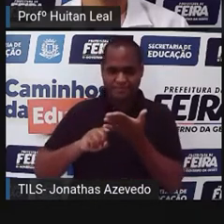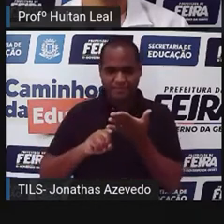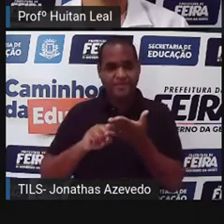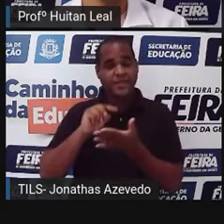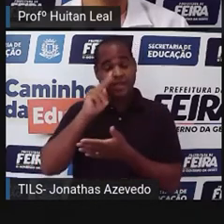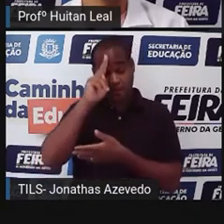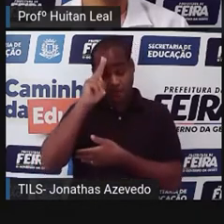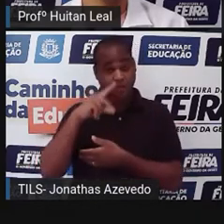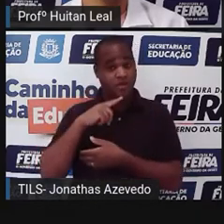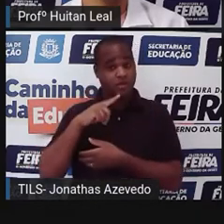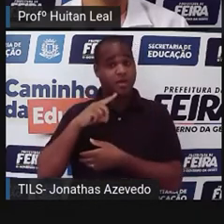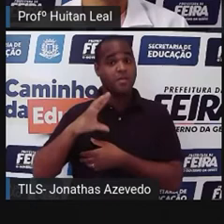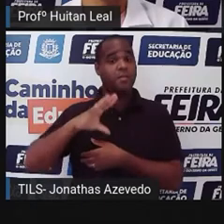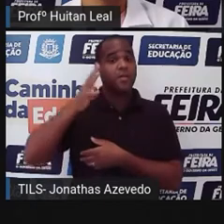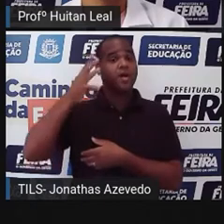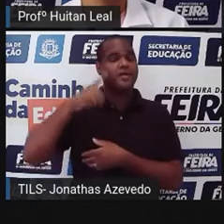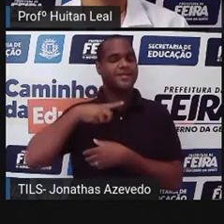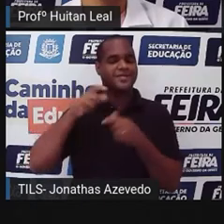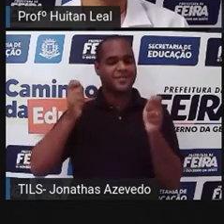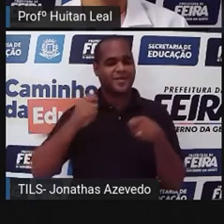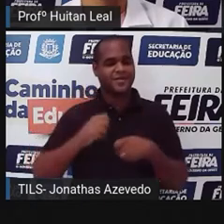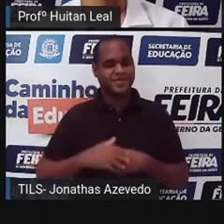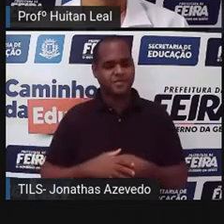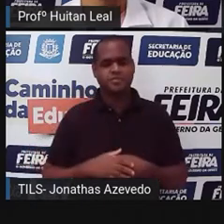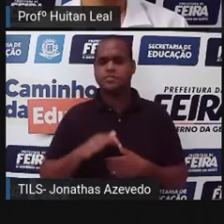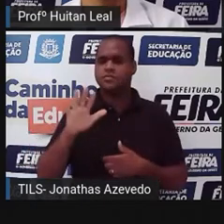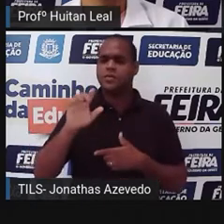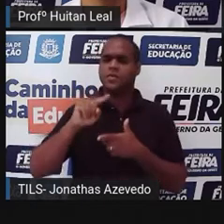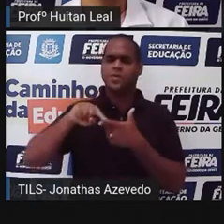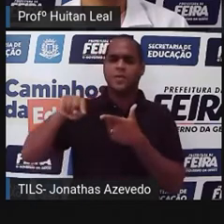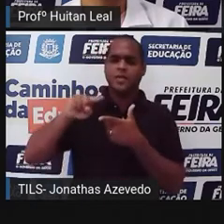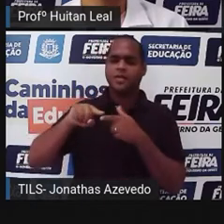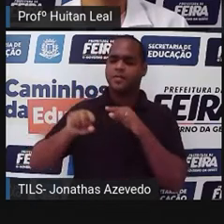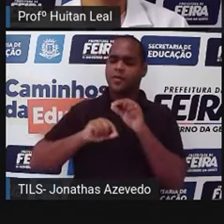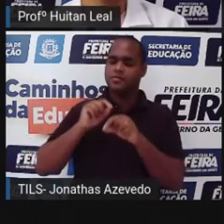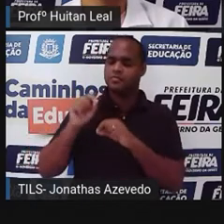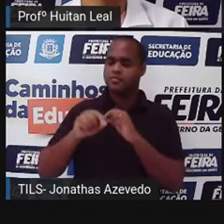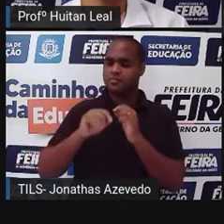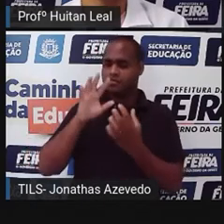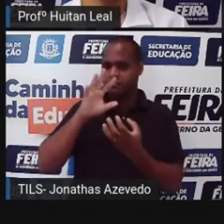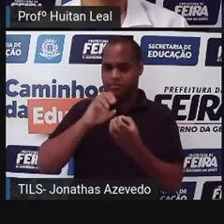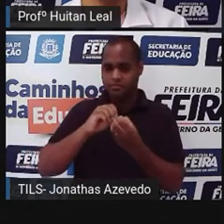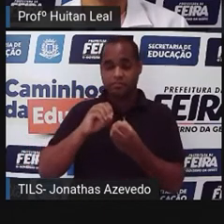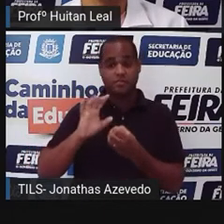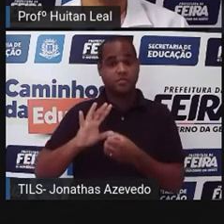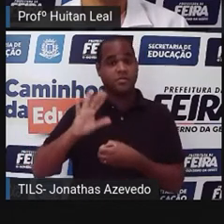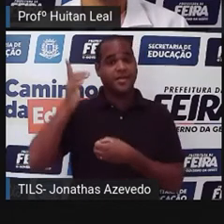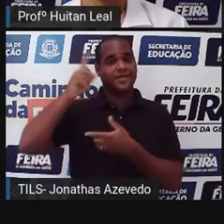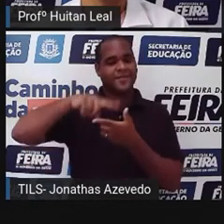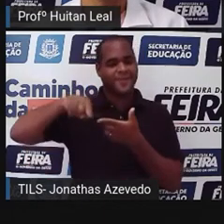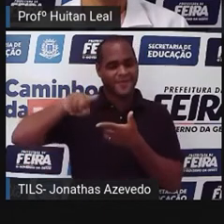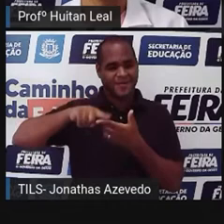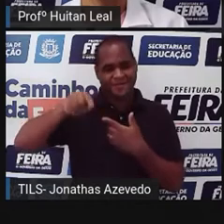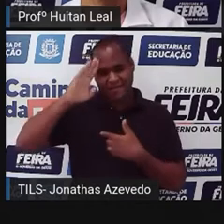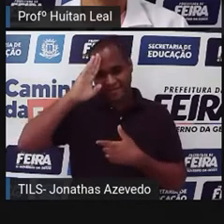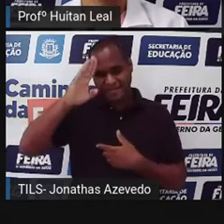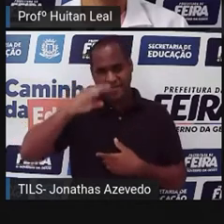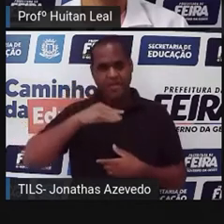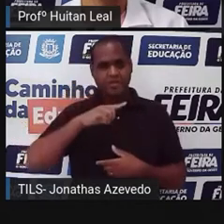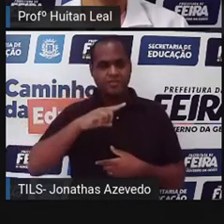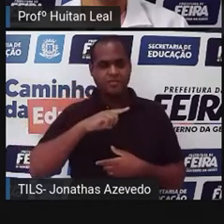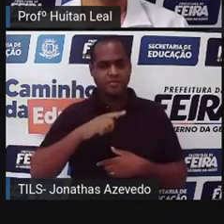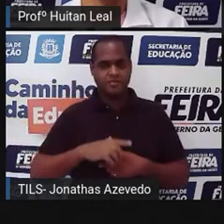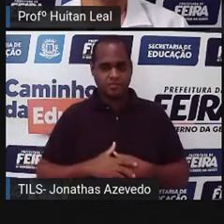história. São os fatos da história. E o conflito? O conflito pode ser definido como uma situação problema, vivenciada